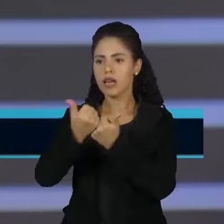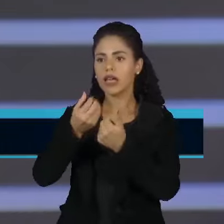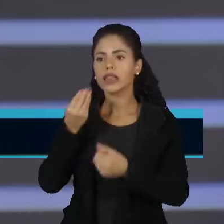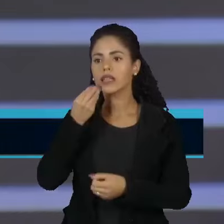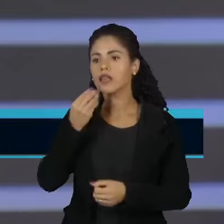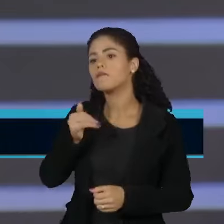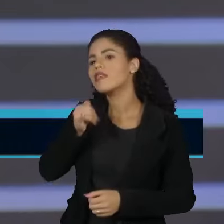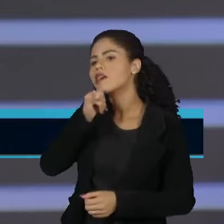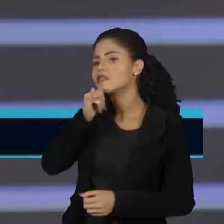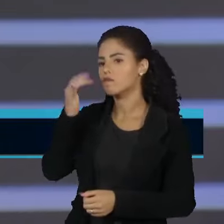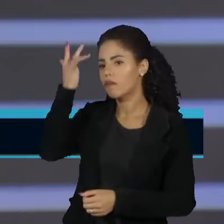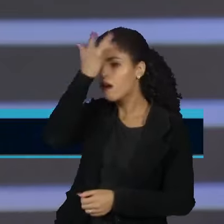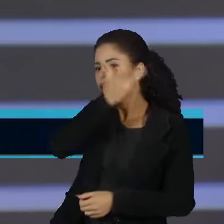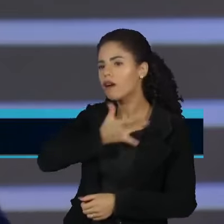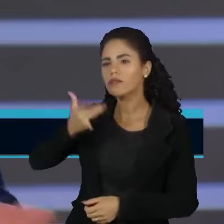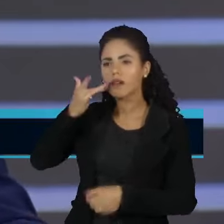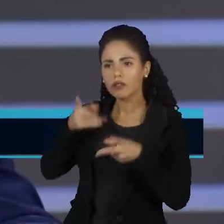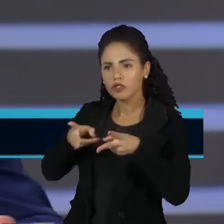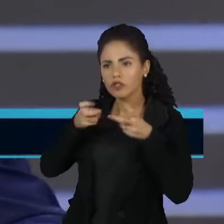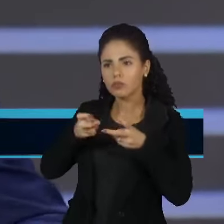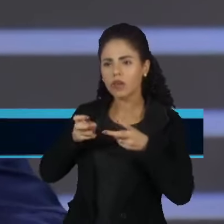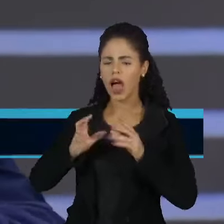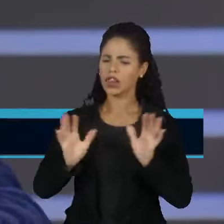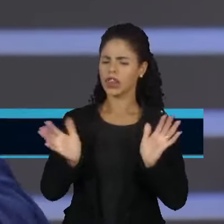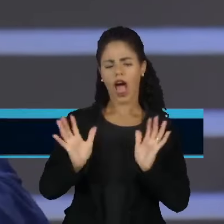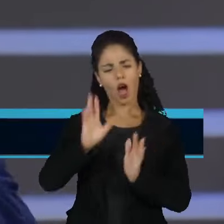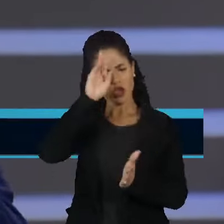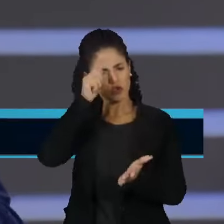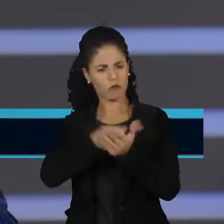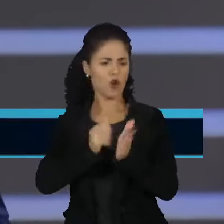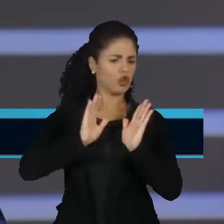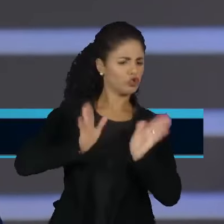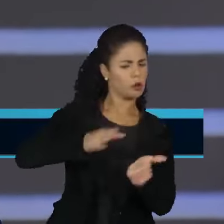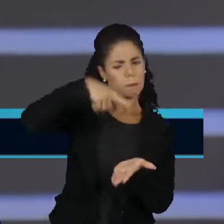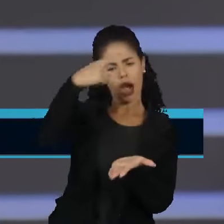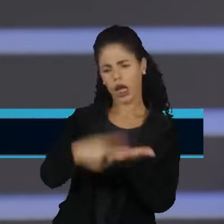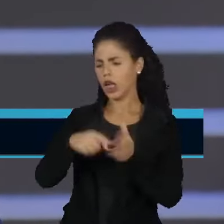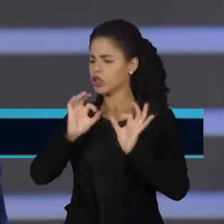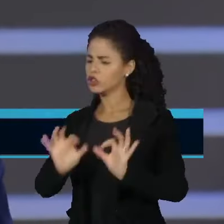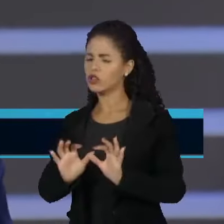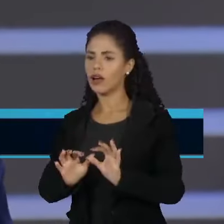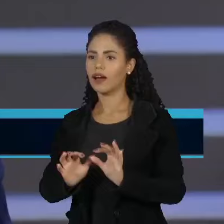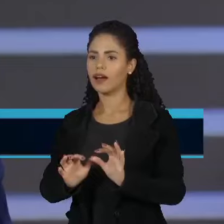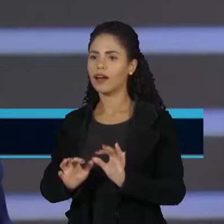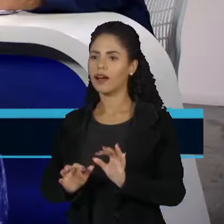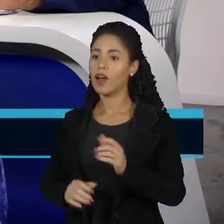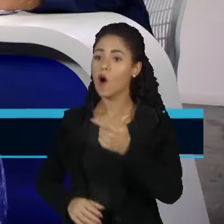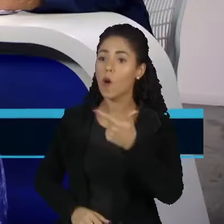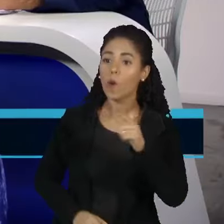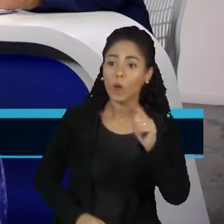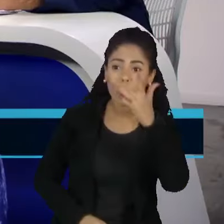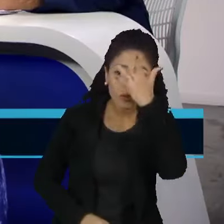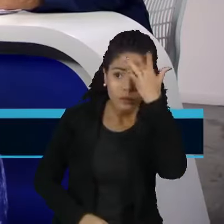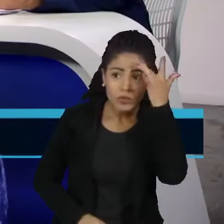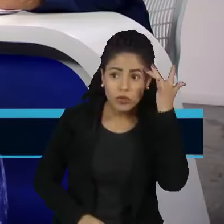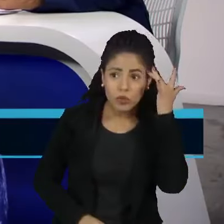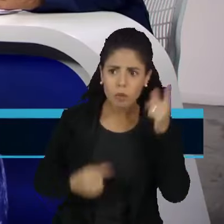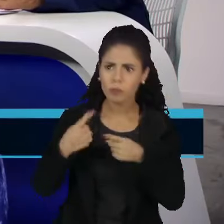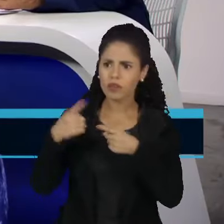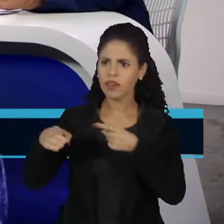O Fernando Haddad ali, a gente viu ele falando, não, já está tudo resolvido, já marquei. Não seria um outro cara que deveria fazer isso?